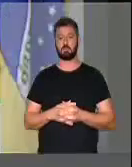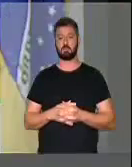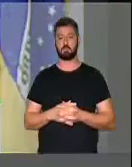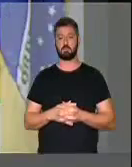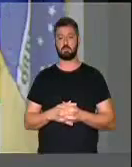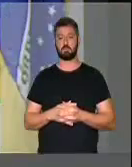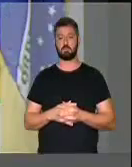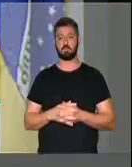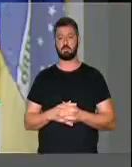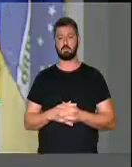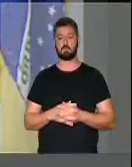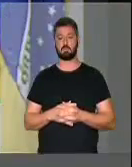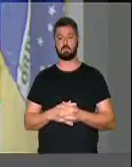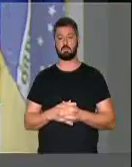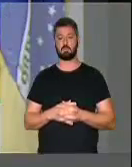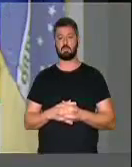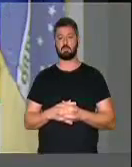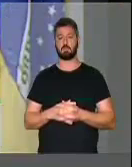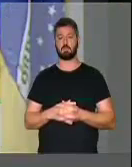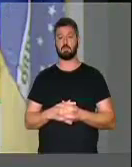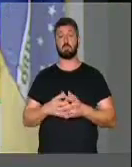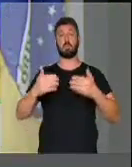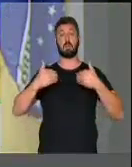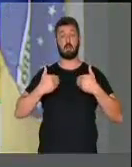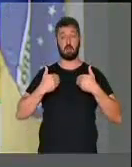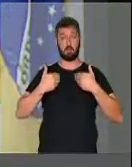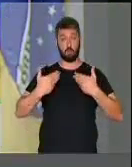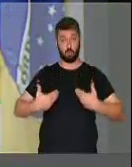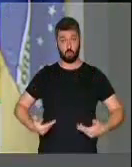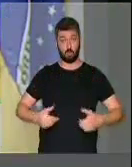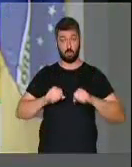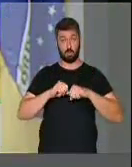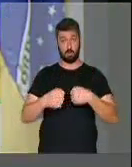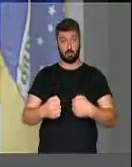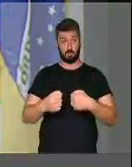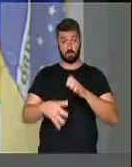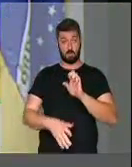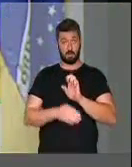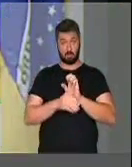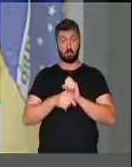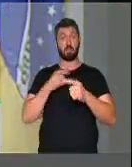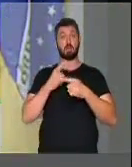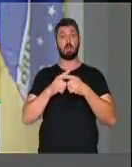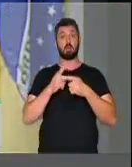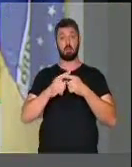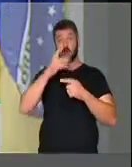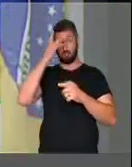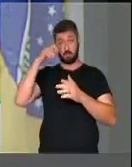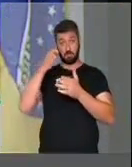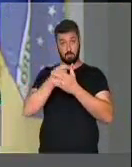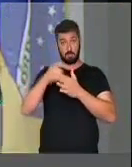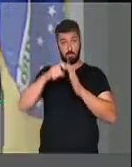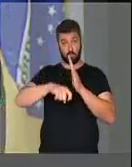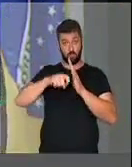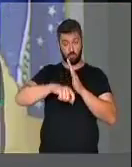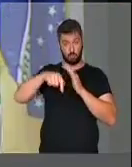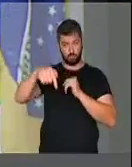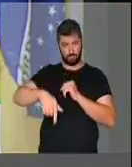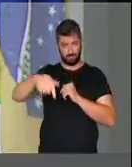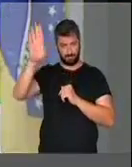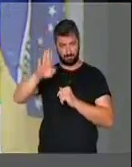Depois dele você vai falar, já dei a palavra. Eu estou defendendo esta emenda para que o contribuinte brasileiro